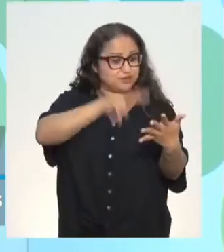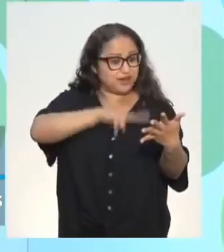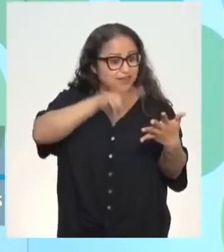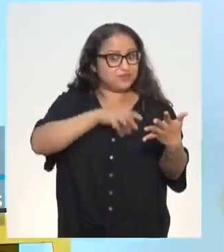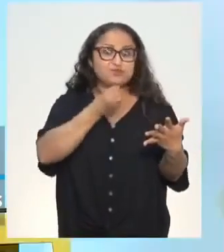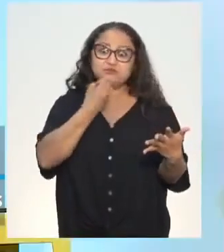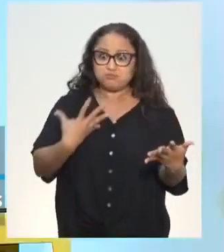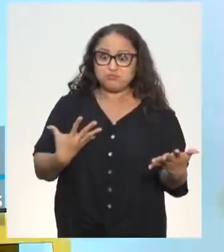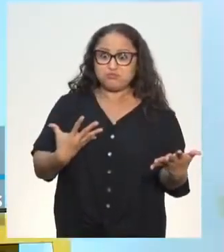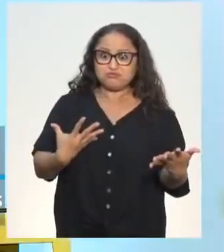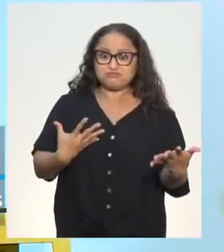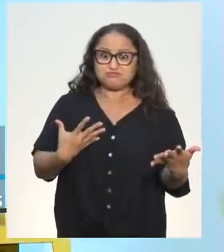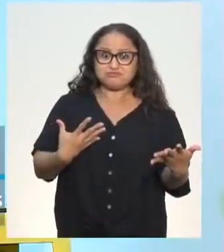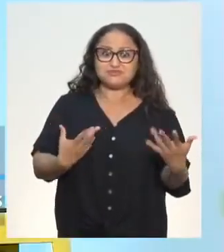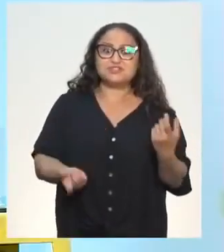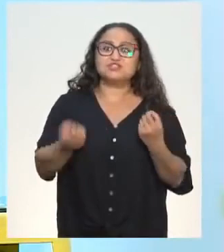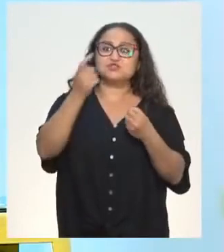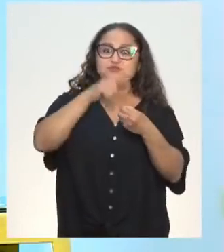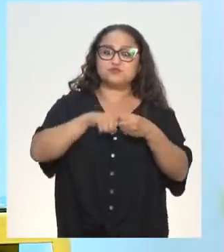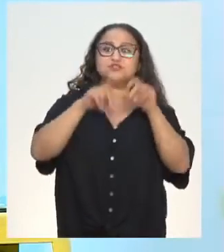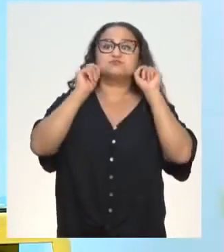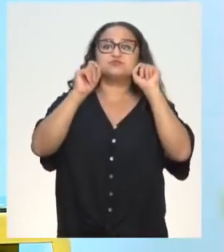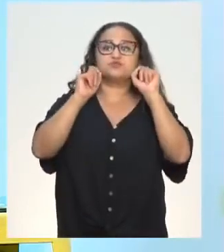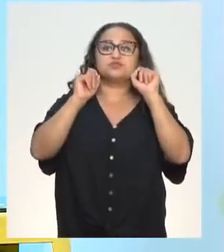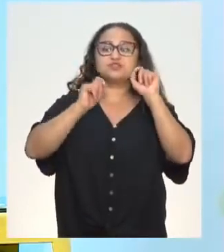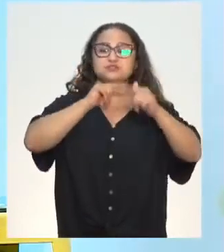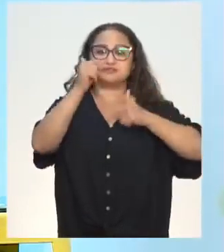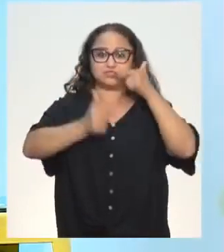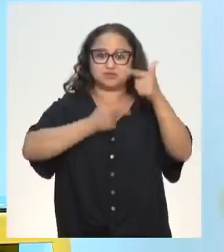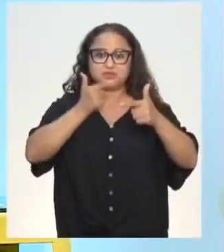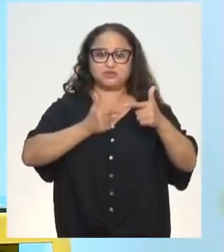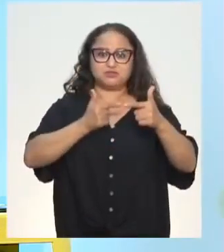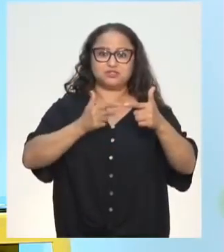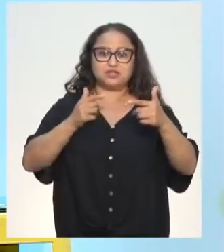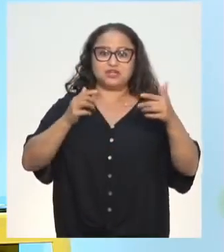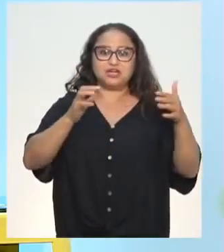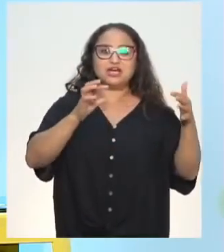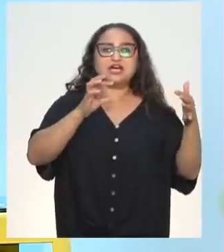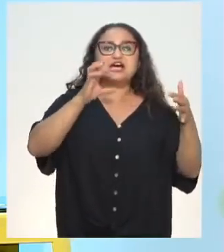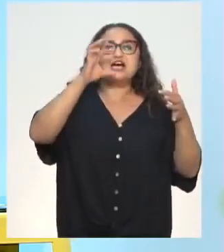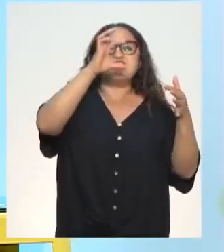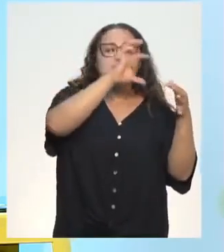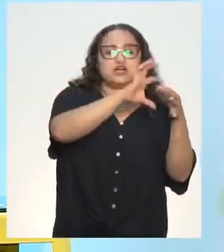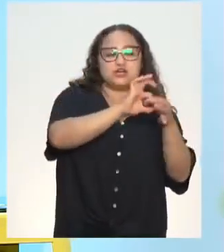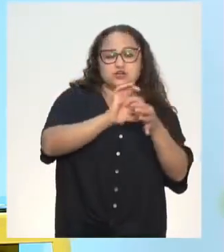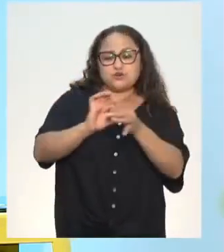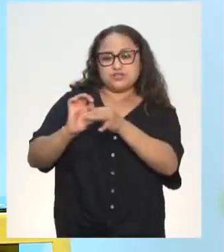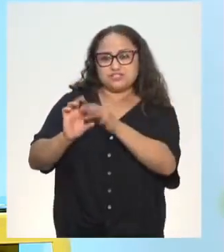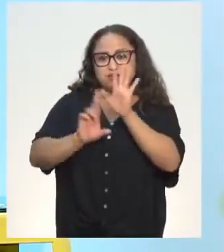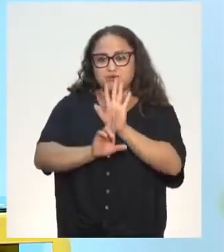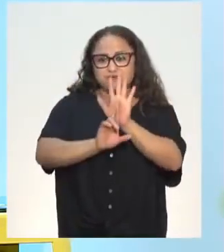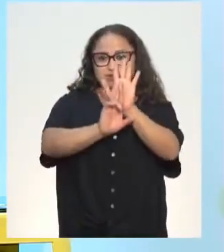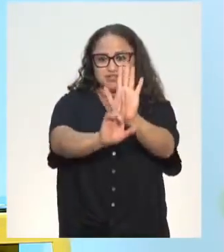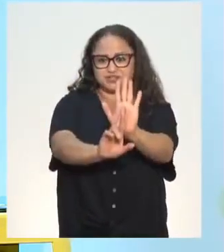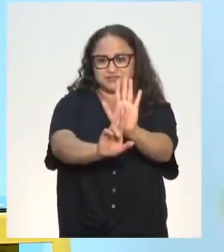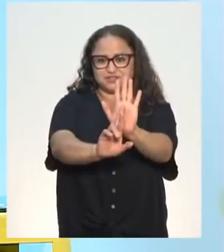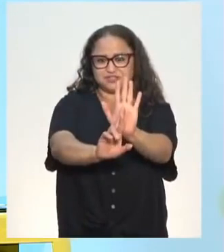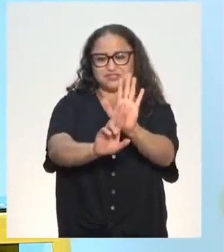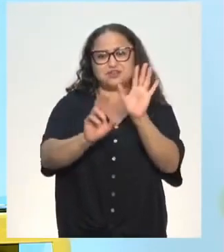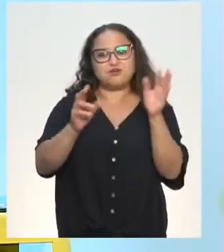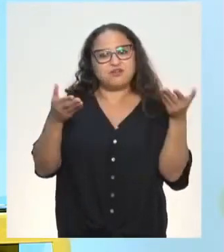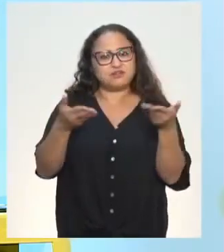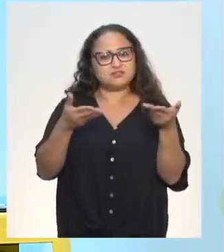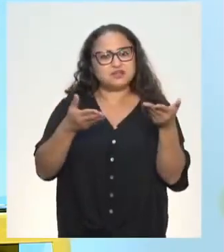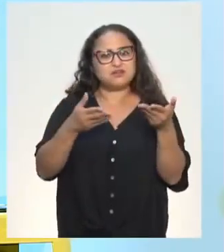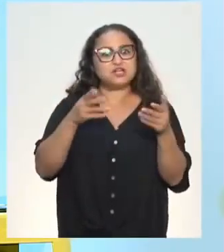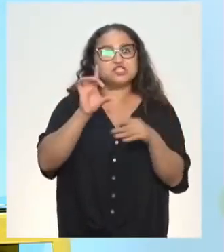Então, gente, só voltando, o que a gente trabalhou aqui? A coesão referencial. Só essa, tá? Nessa aula, a gente